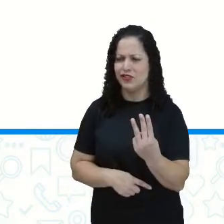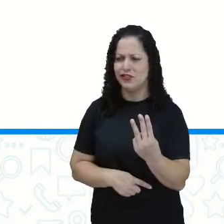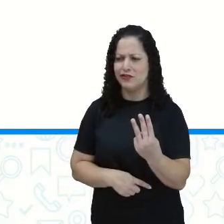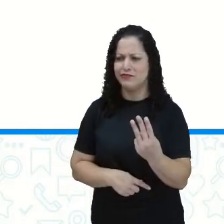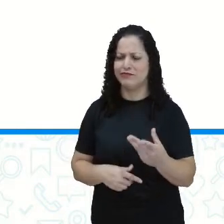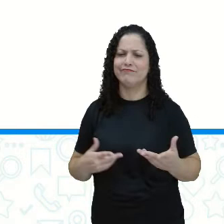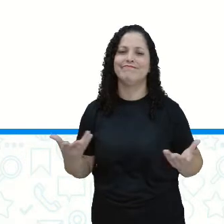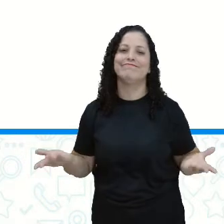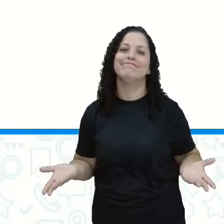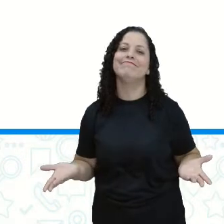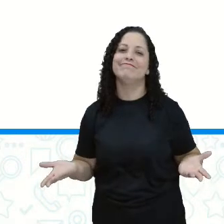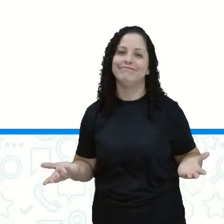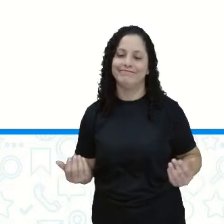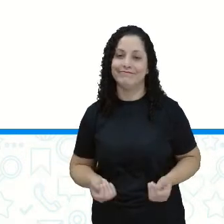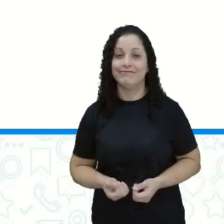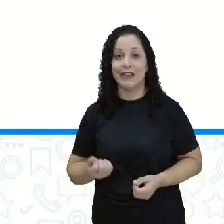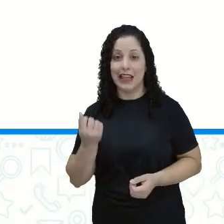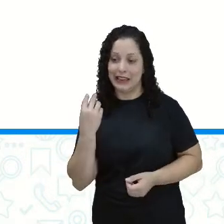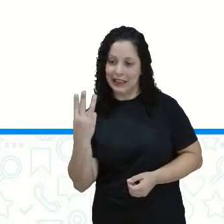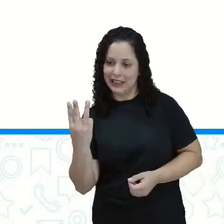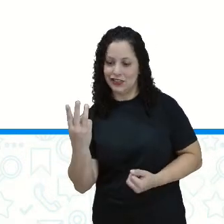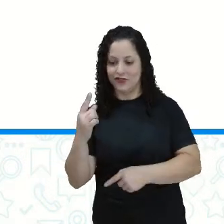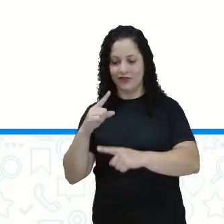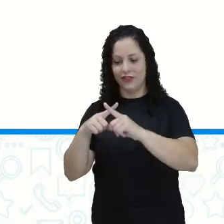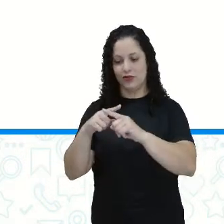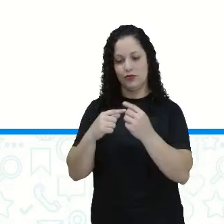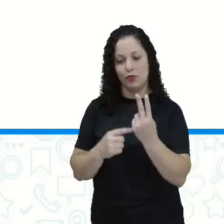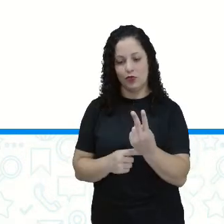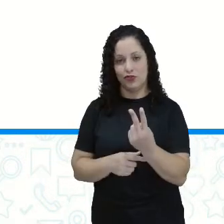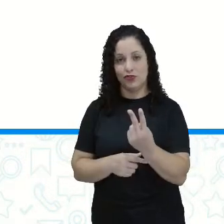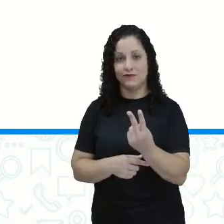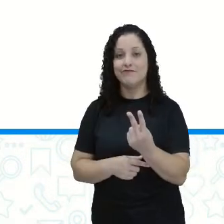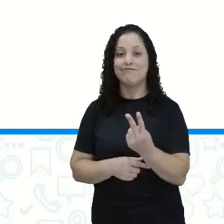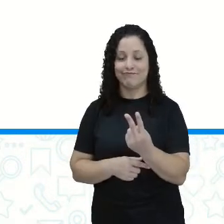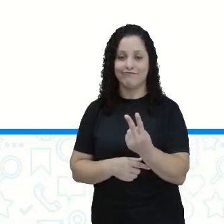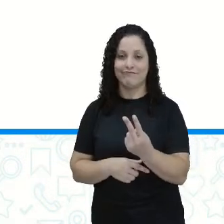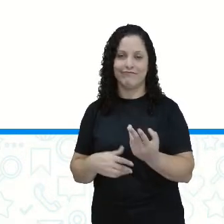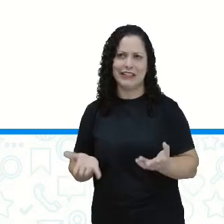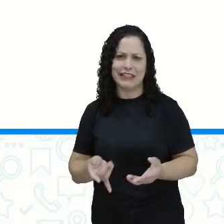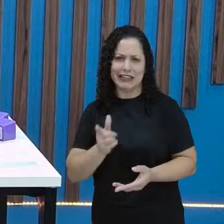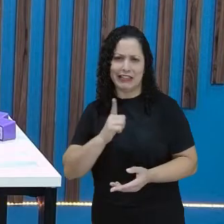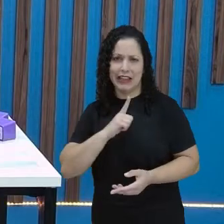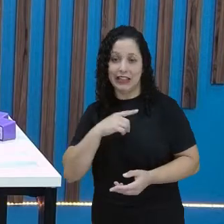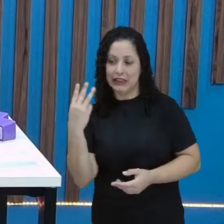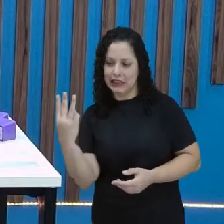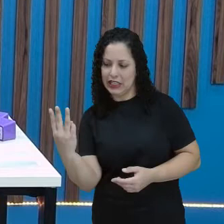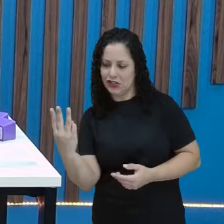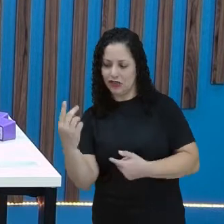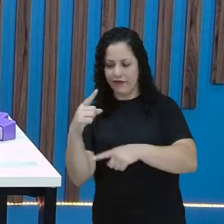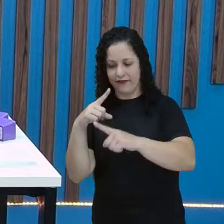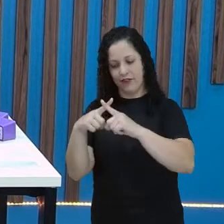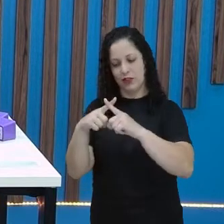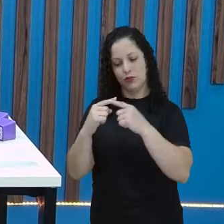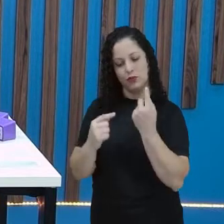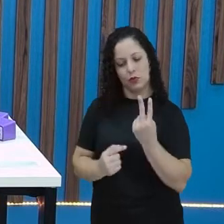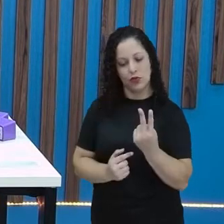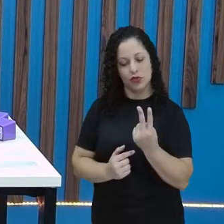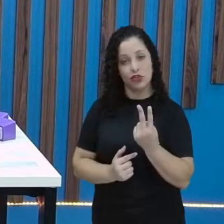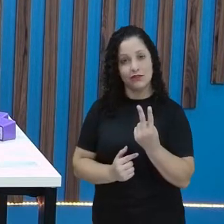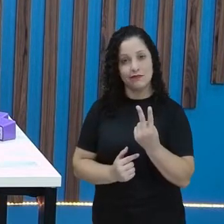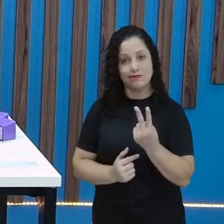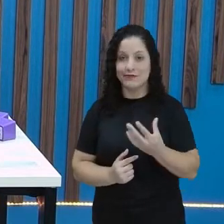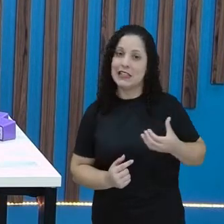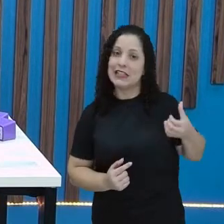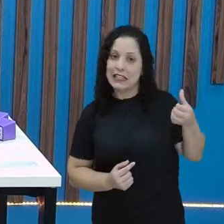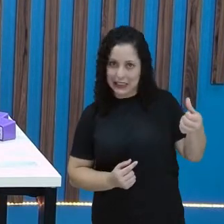que três duas vezes. Certo? Se eu tenho três duas vezes, eu tenho quanto? Eu tenho